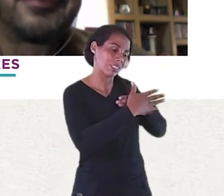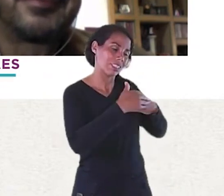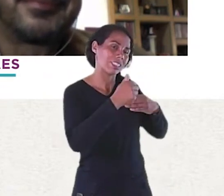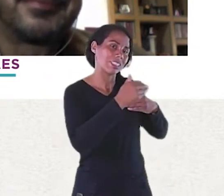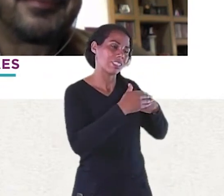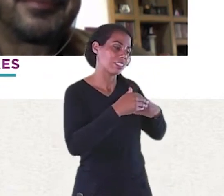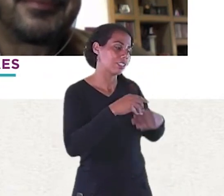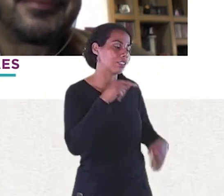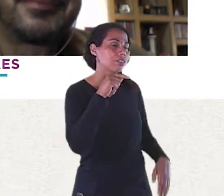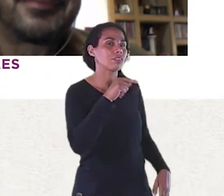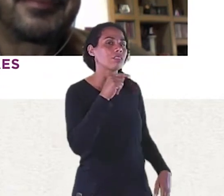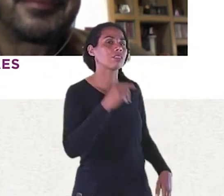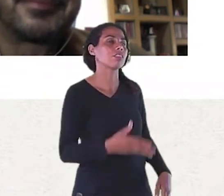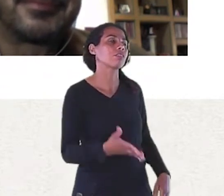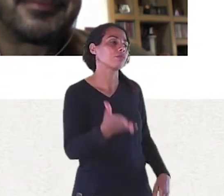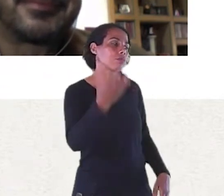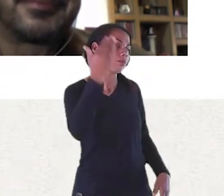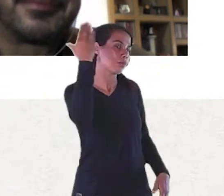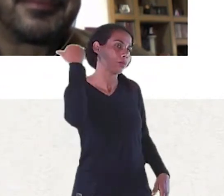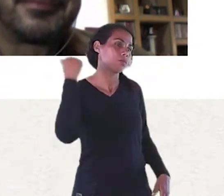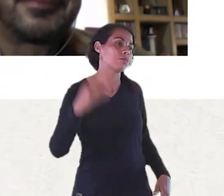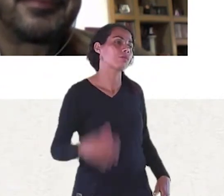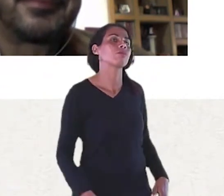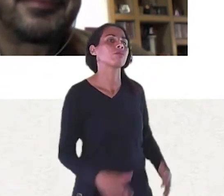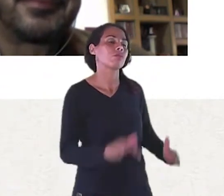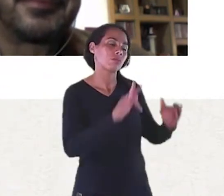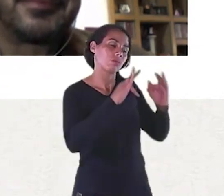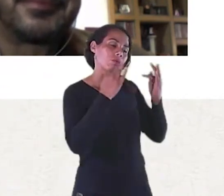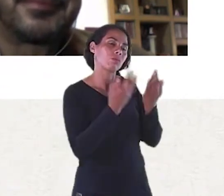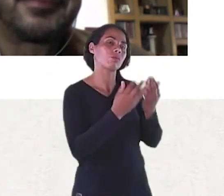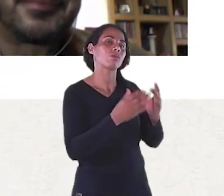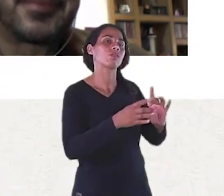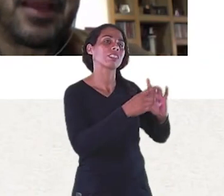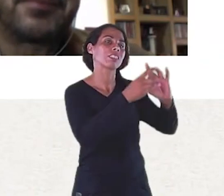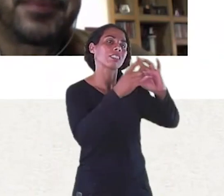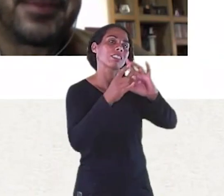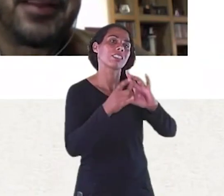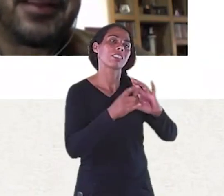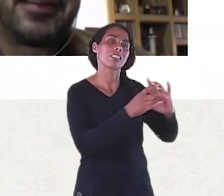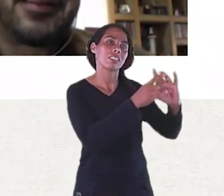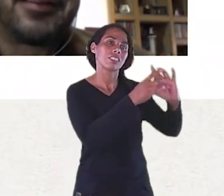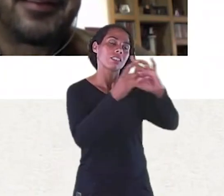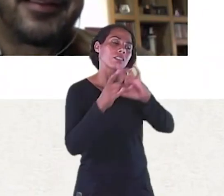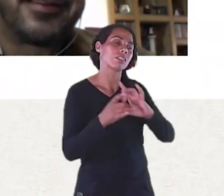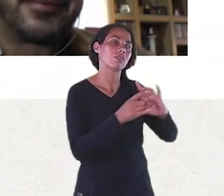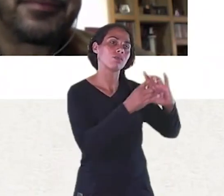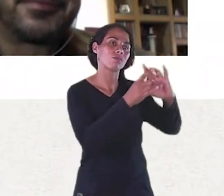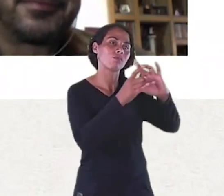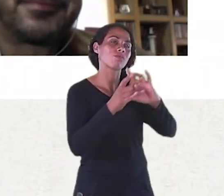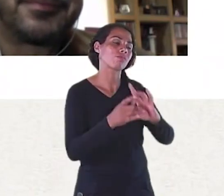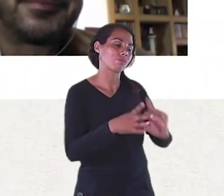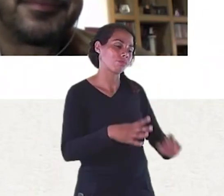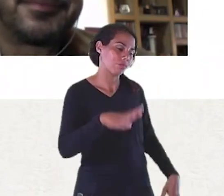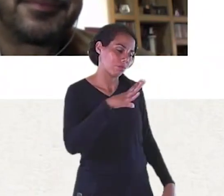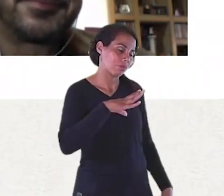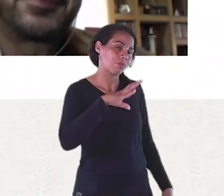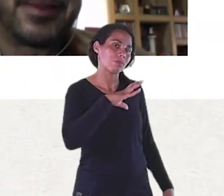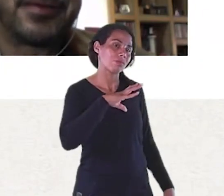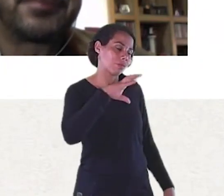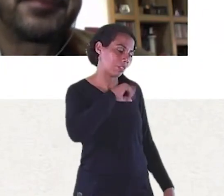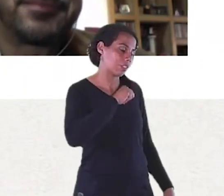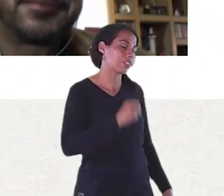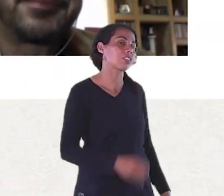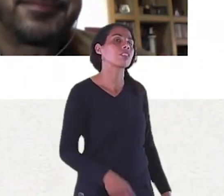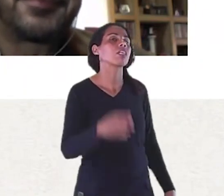Transformada Em bem Mesmo Em bem Que você divide O legal é